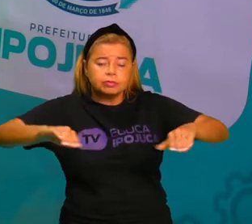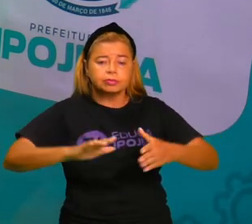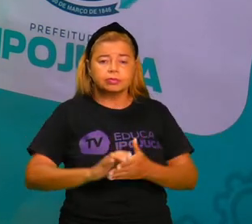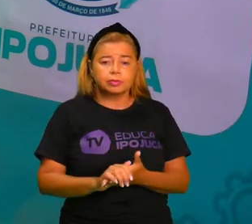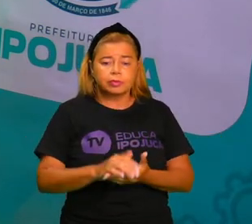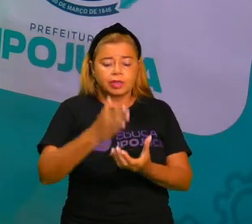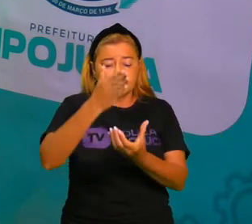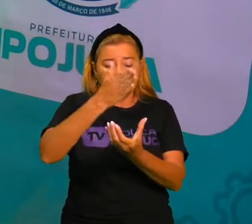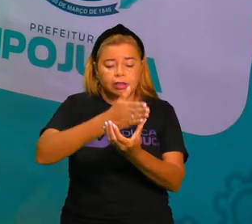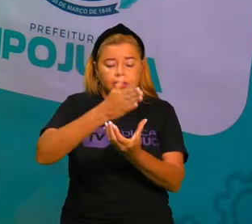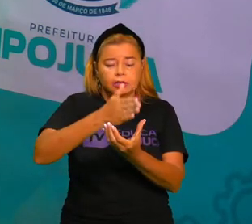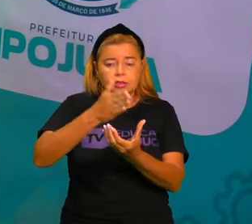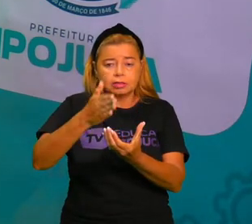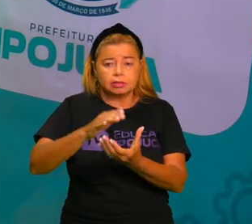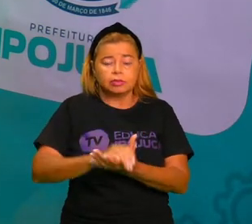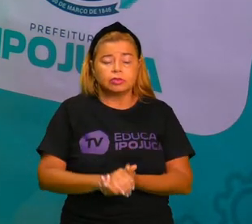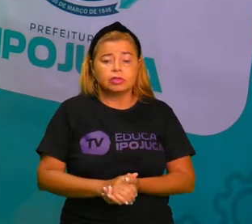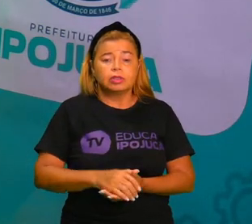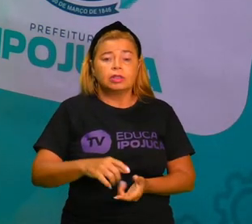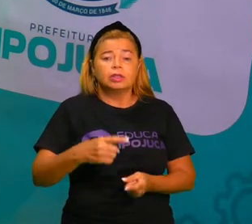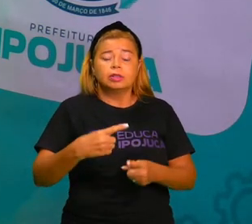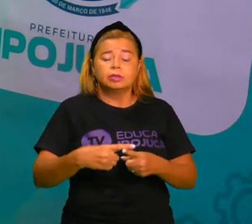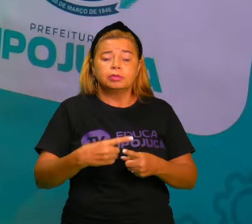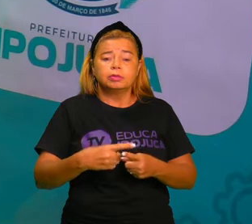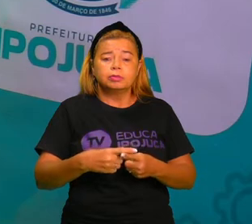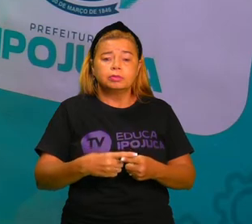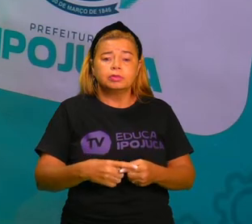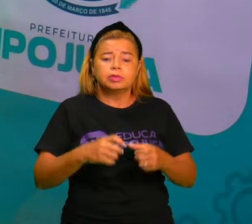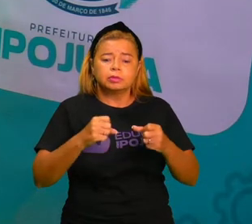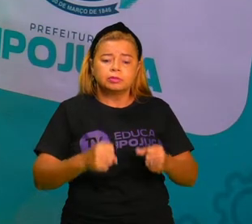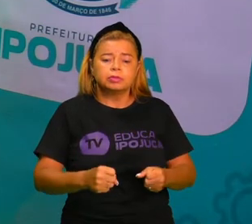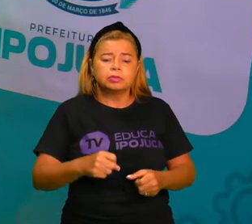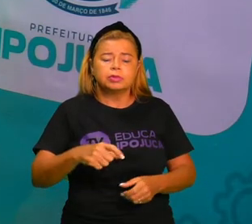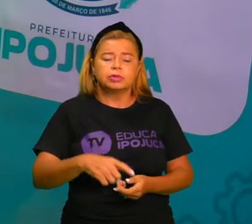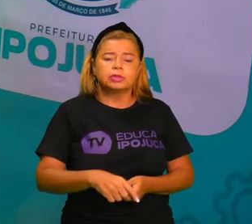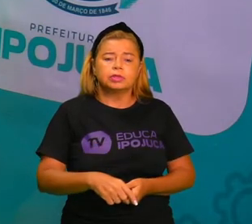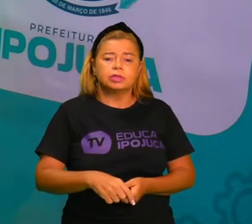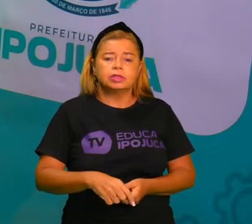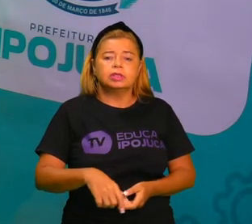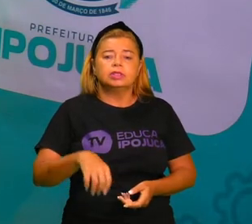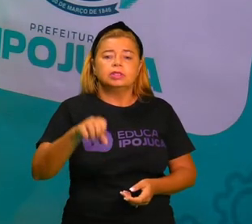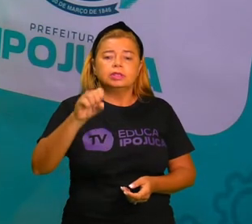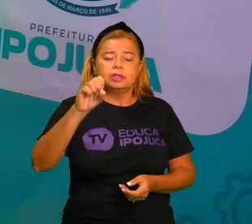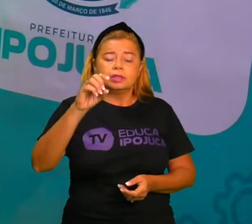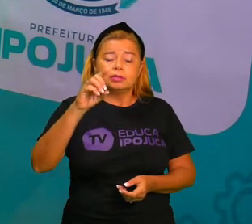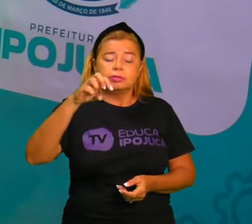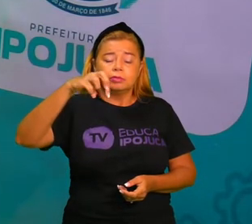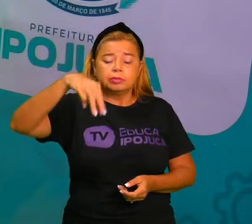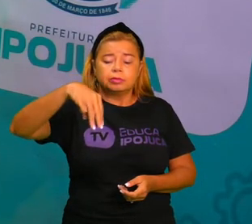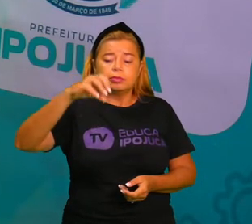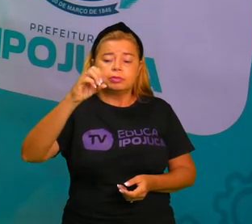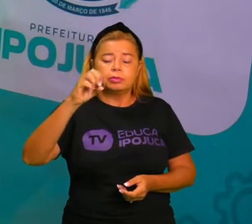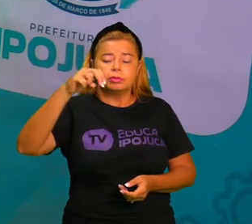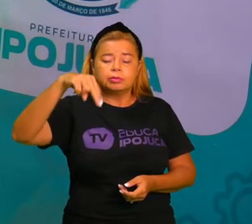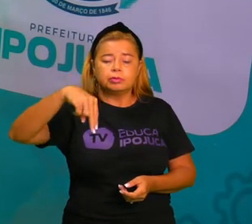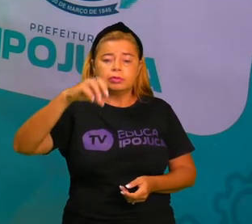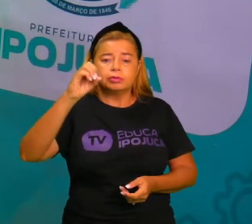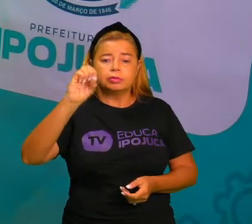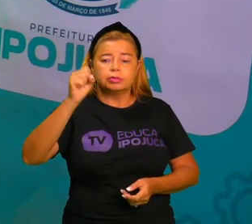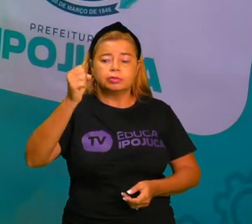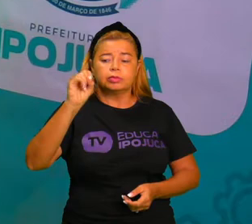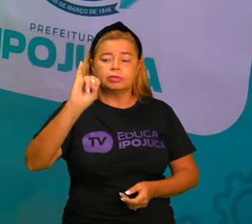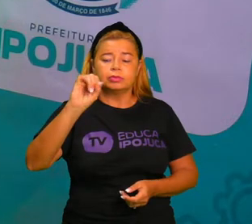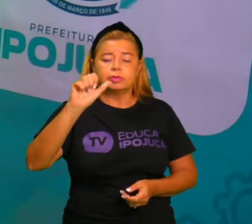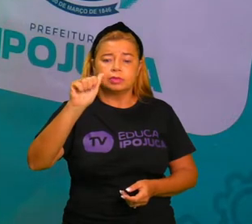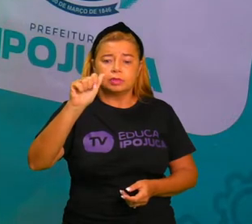número de sílabas. Que pode ser monossílabas. Desílabas. Trissílabas. E polissílabas.